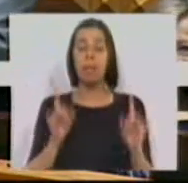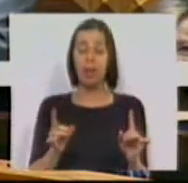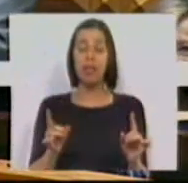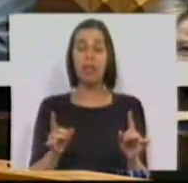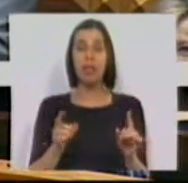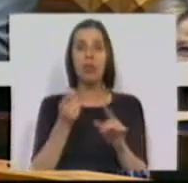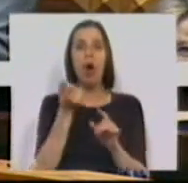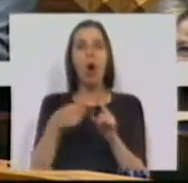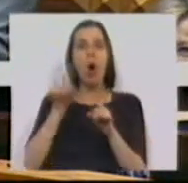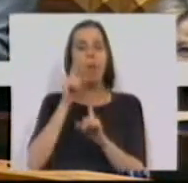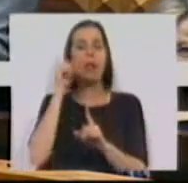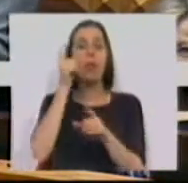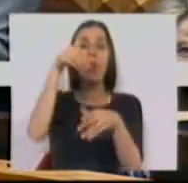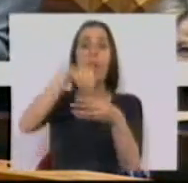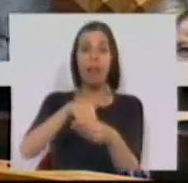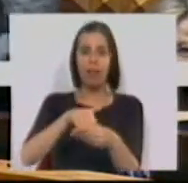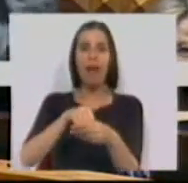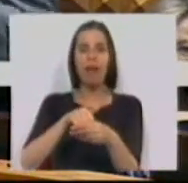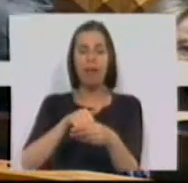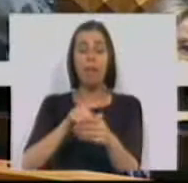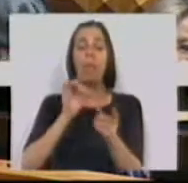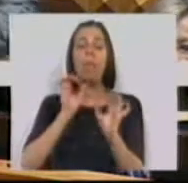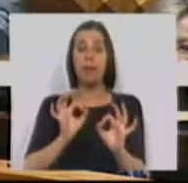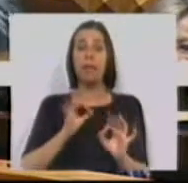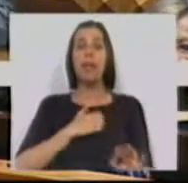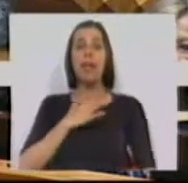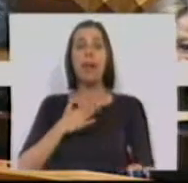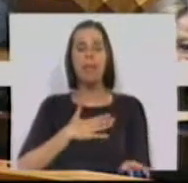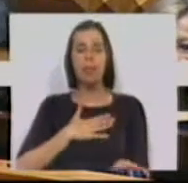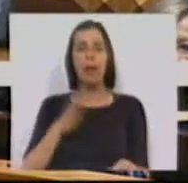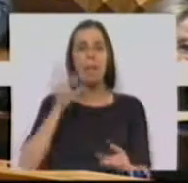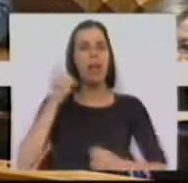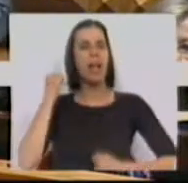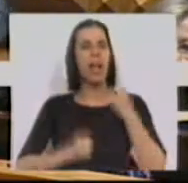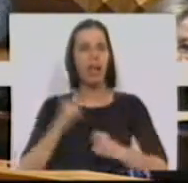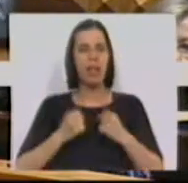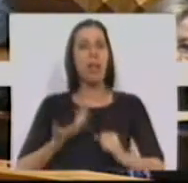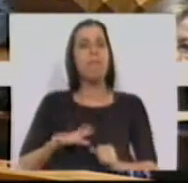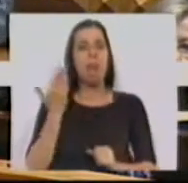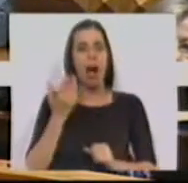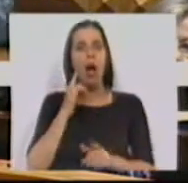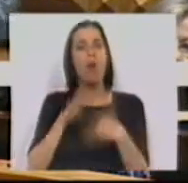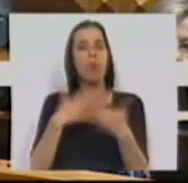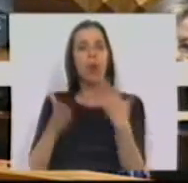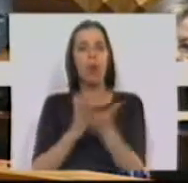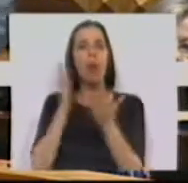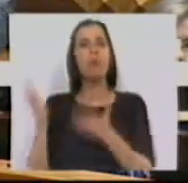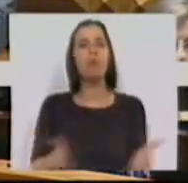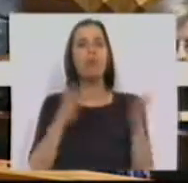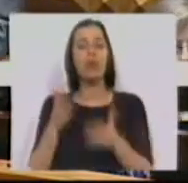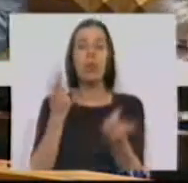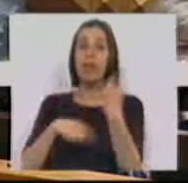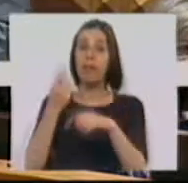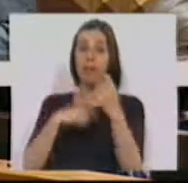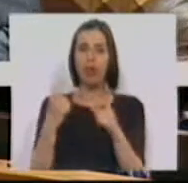designadamente pelo aumento da procura interna, que era aquilo que os empresários mais reivindicavam para poder continuar a produzir e